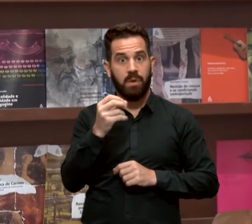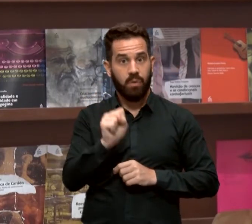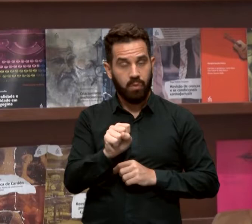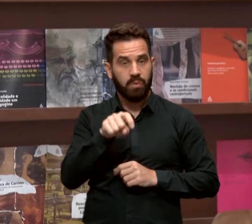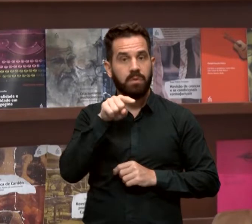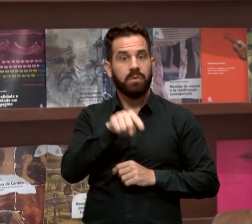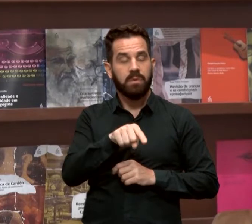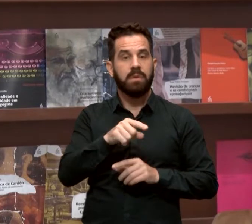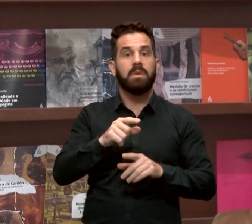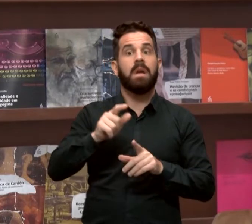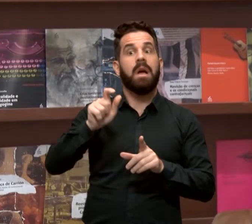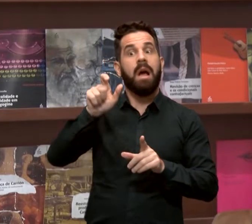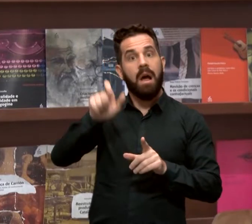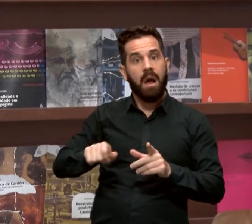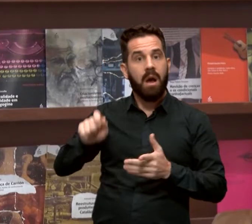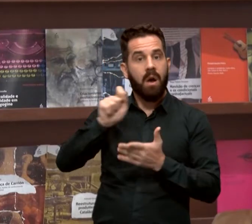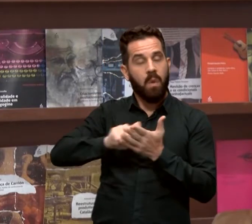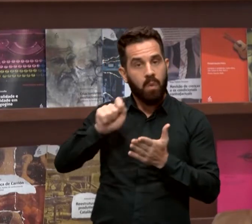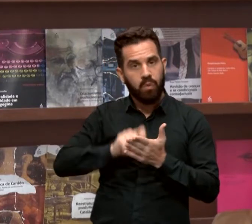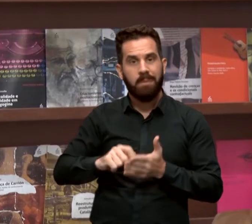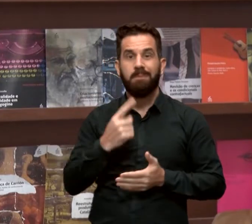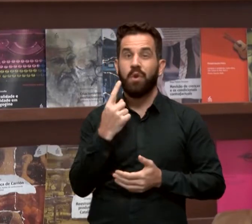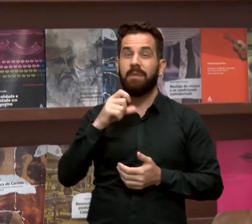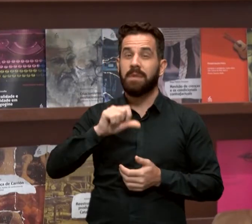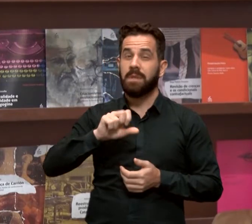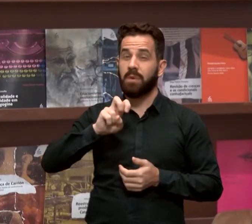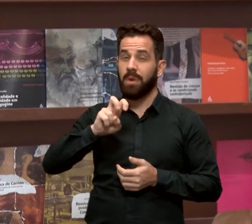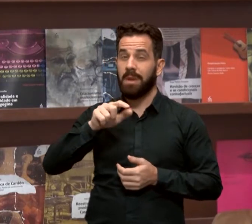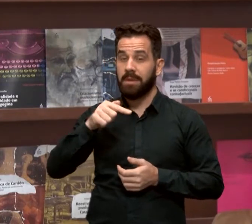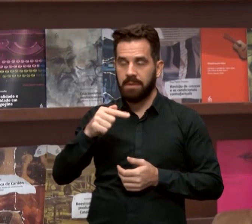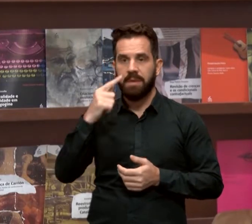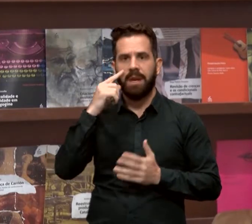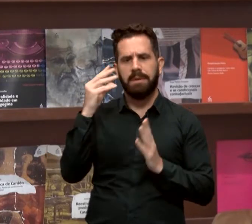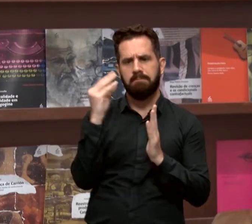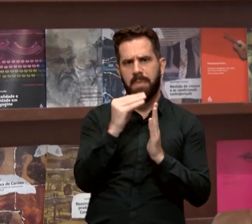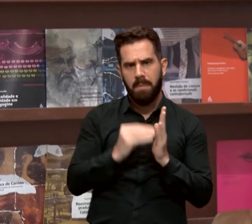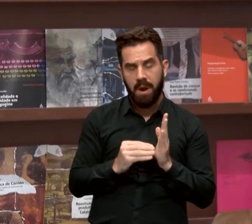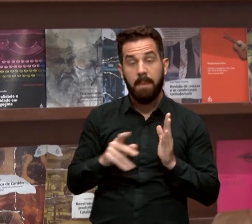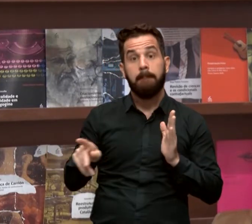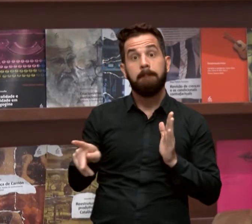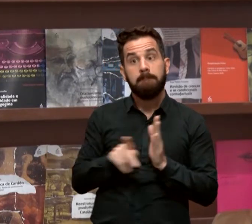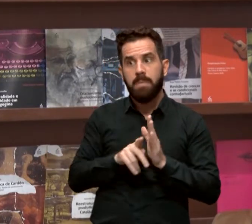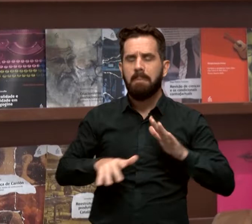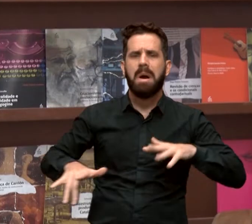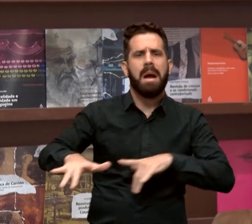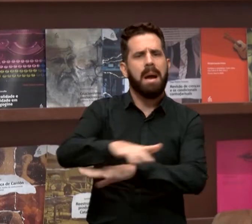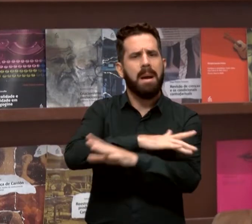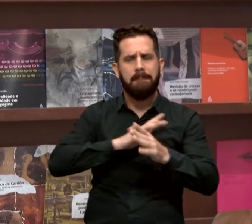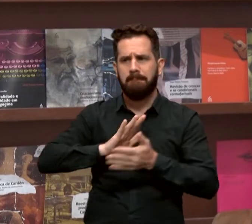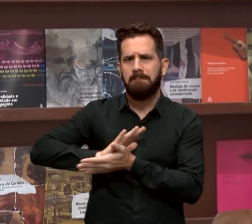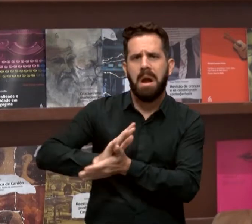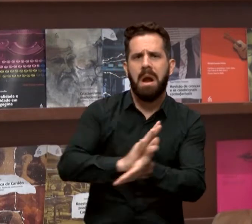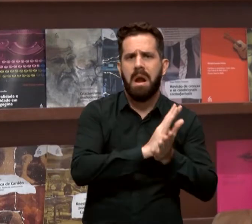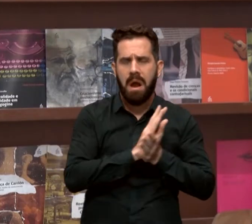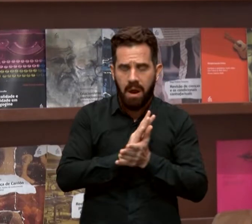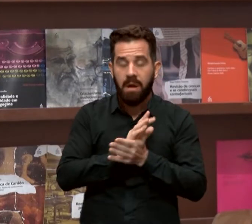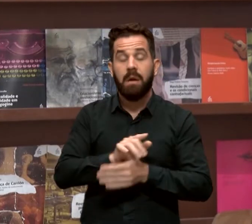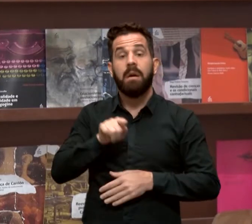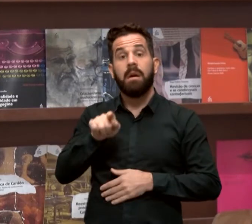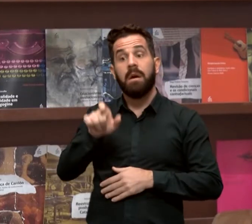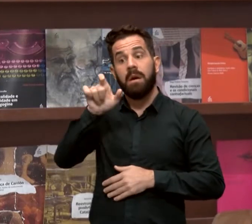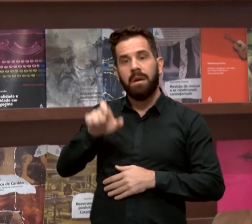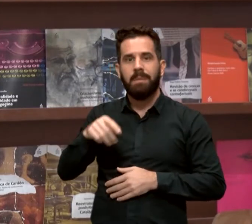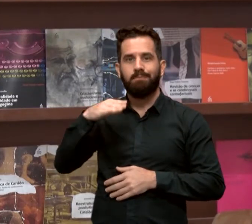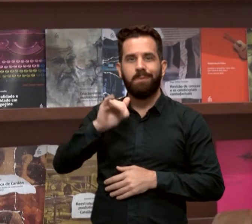Goiânia em 1957 e alimentou as crônicas policiais da época. Miguel Jorge estudou o caso